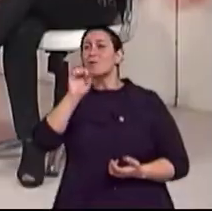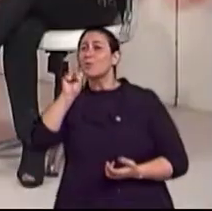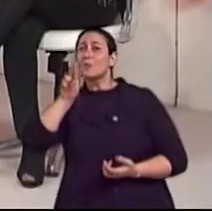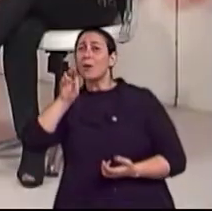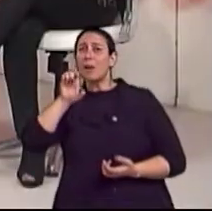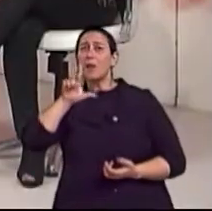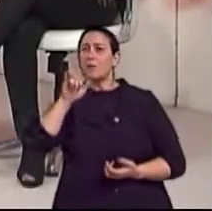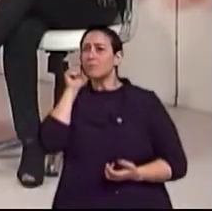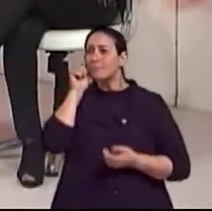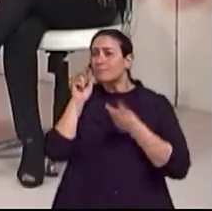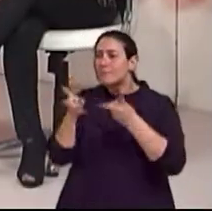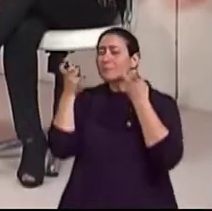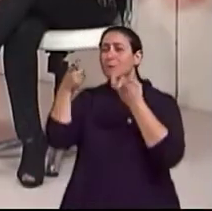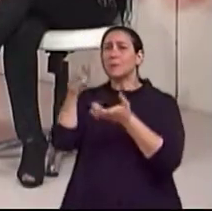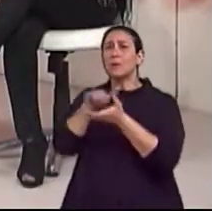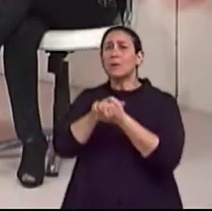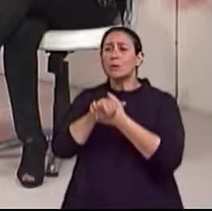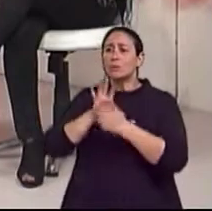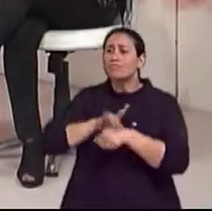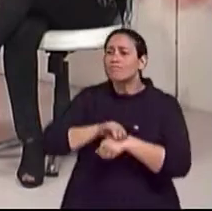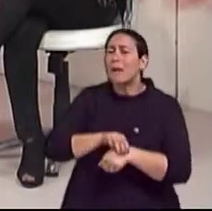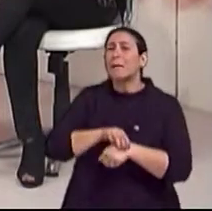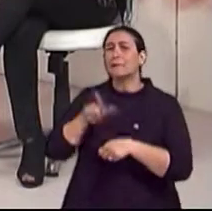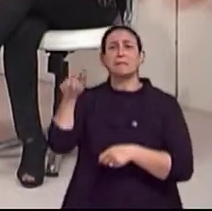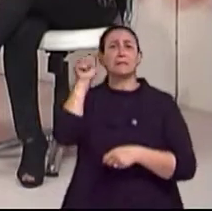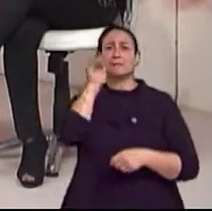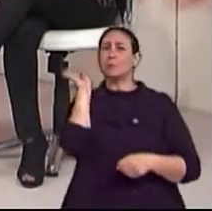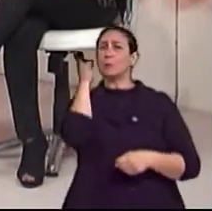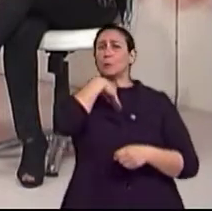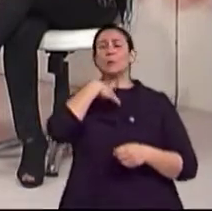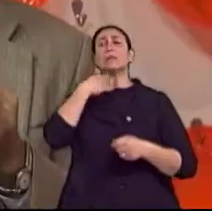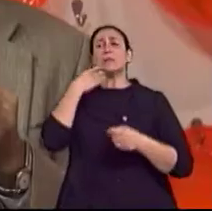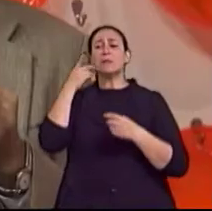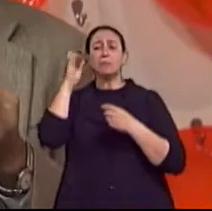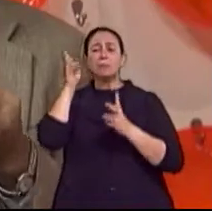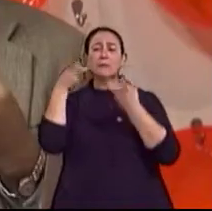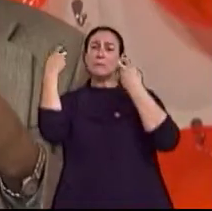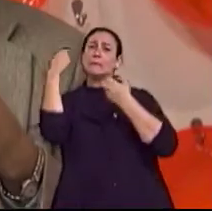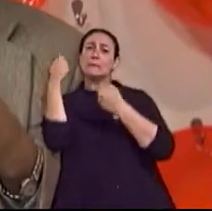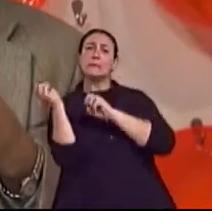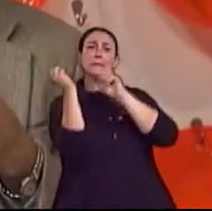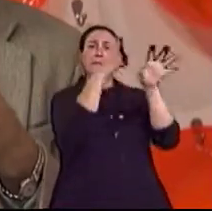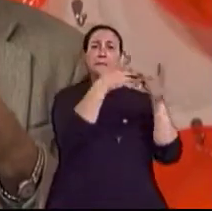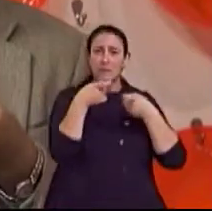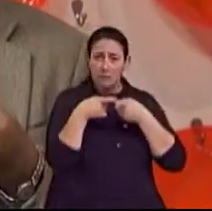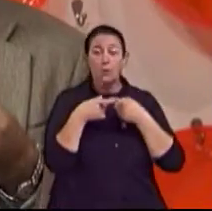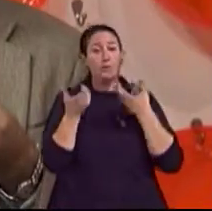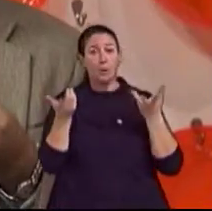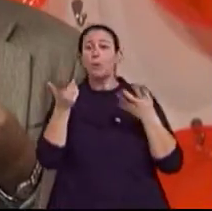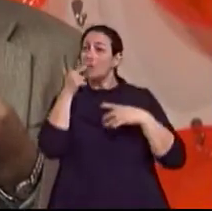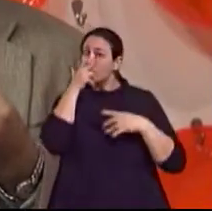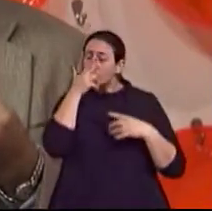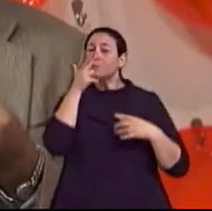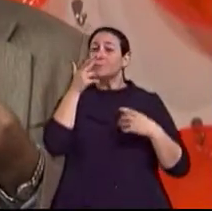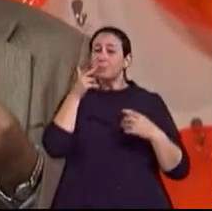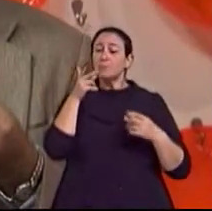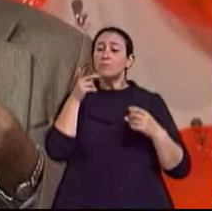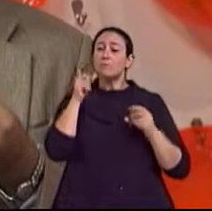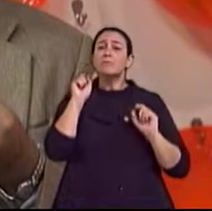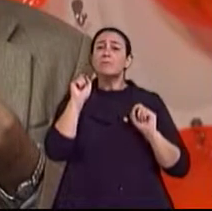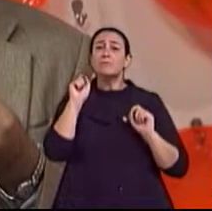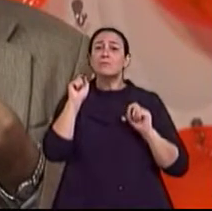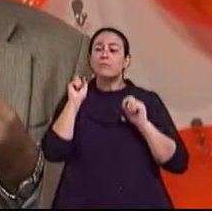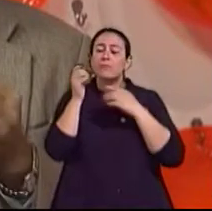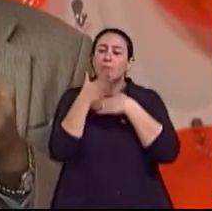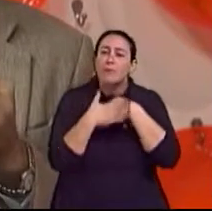sabe lidar muito bem com a situação. Claro que ele apresenta uma demência, a sua personalidade dócil, faz com